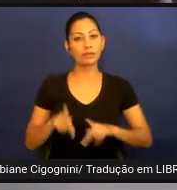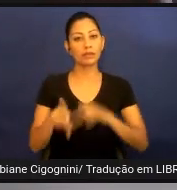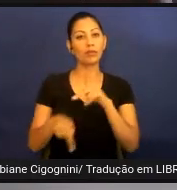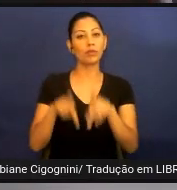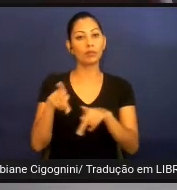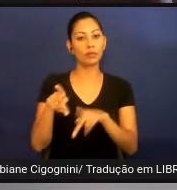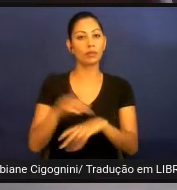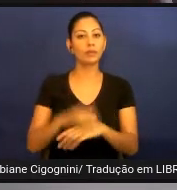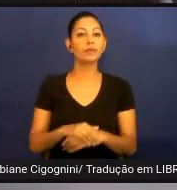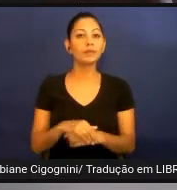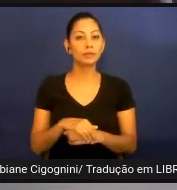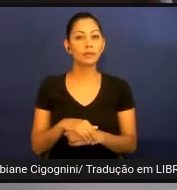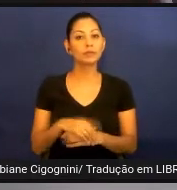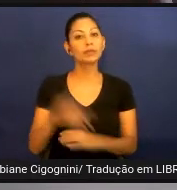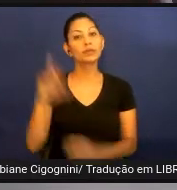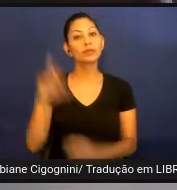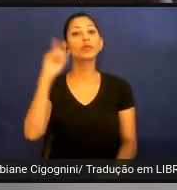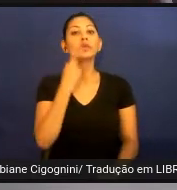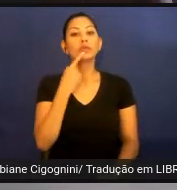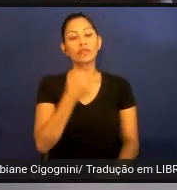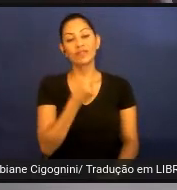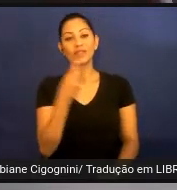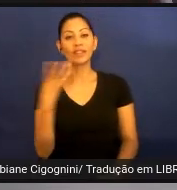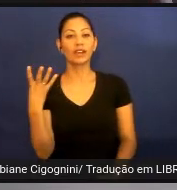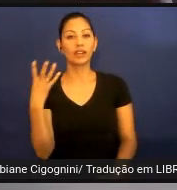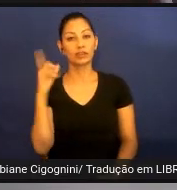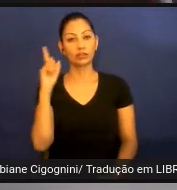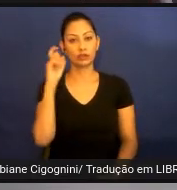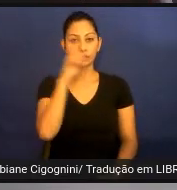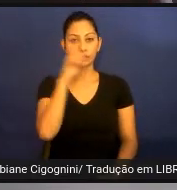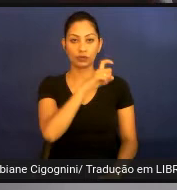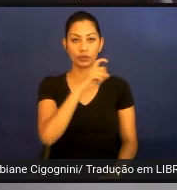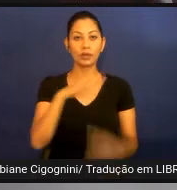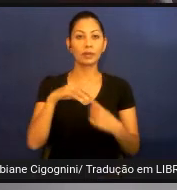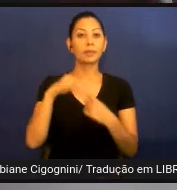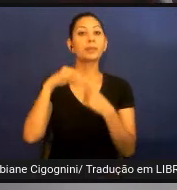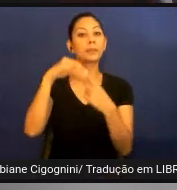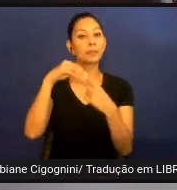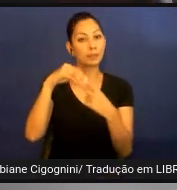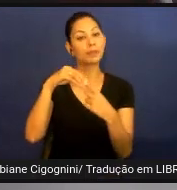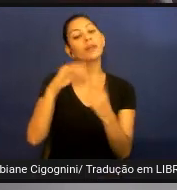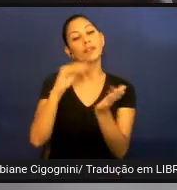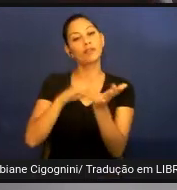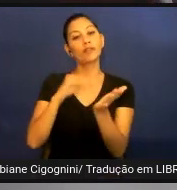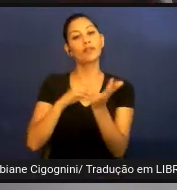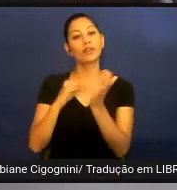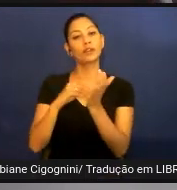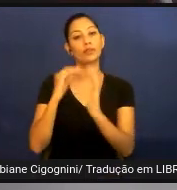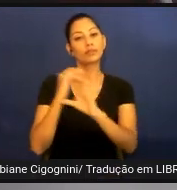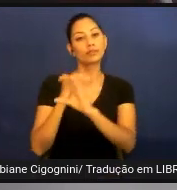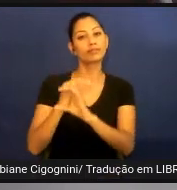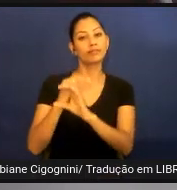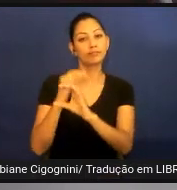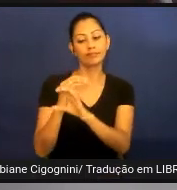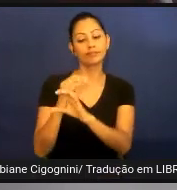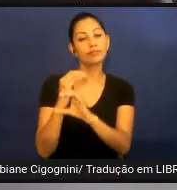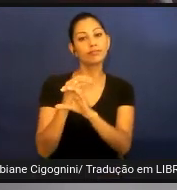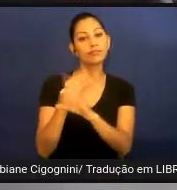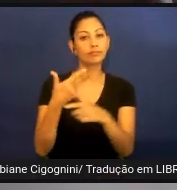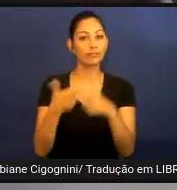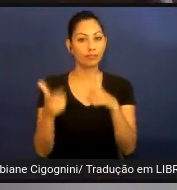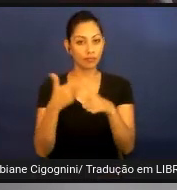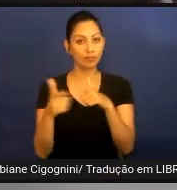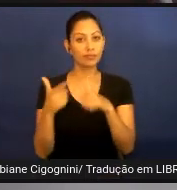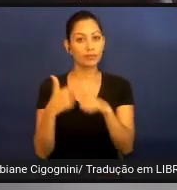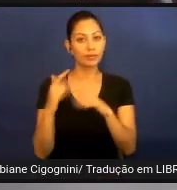enfrentam diversas dificuldades. A principal delas é a falta de comunicação ou problemas da comunicação, que